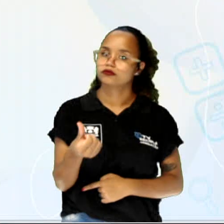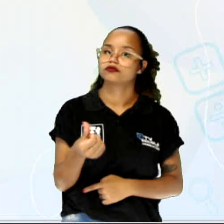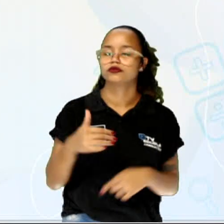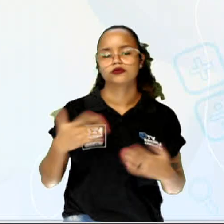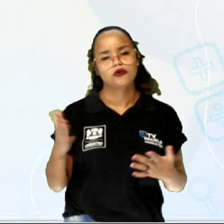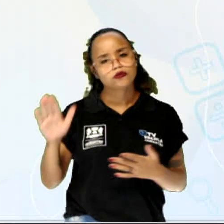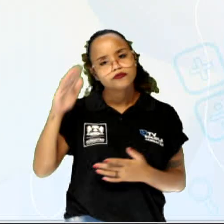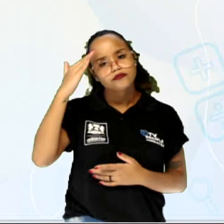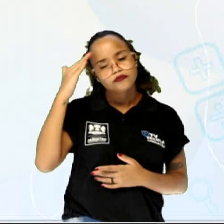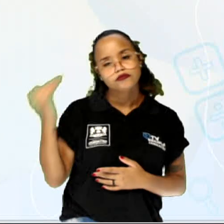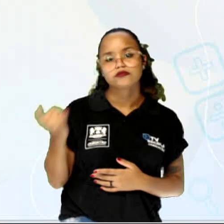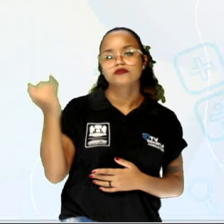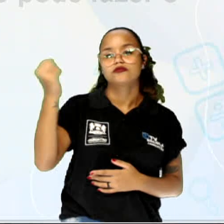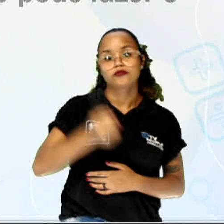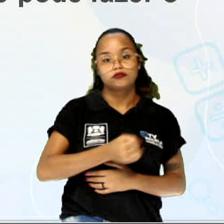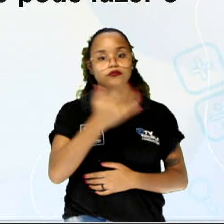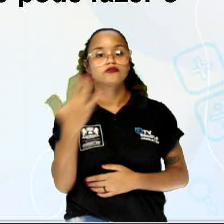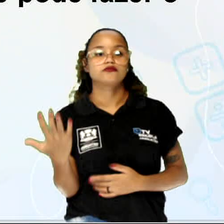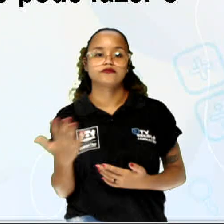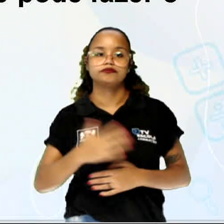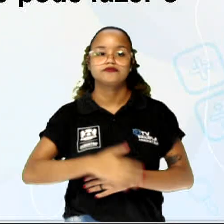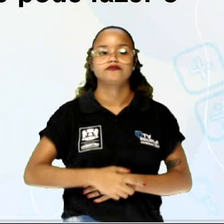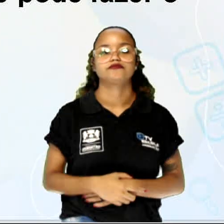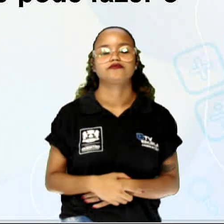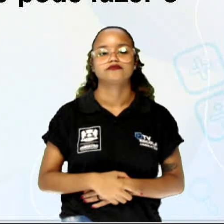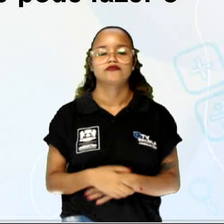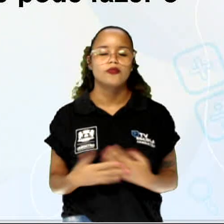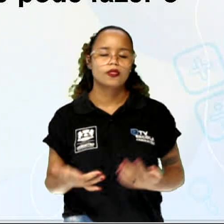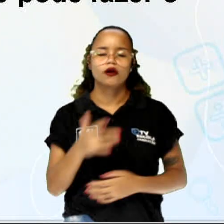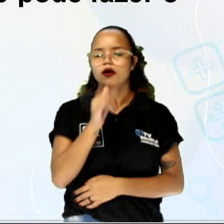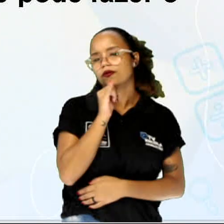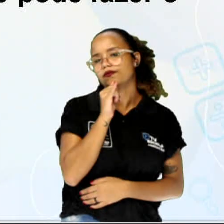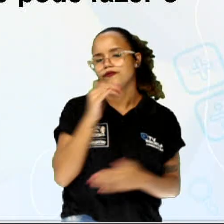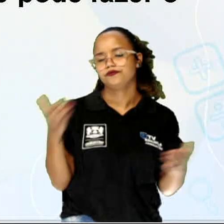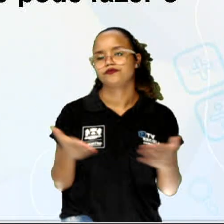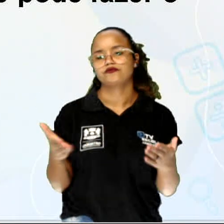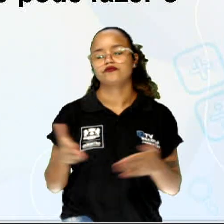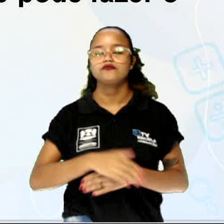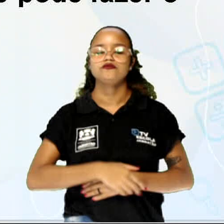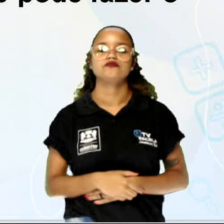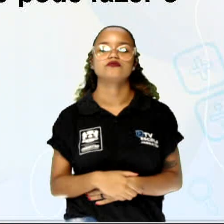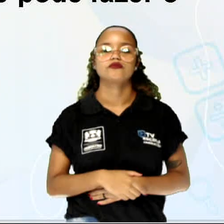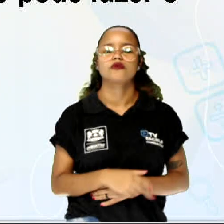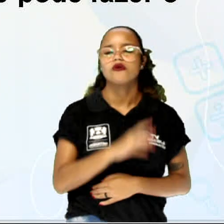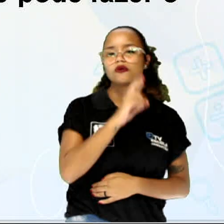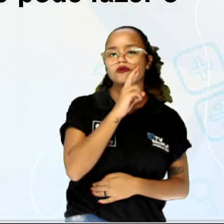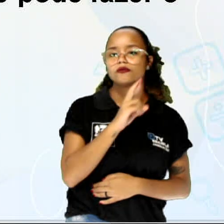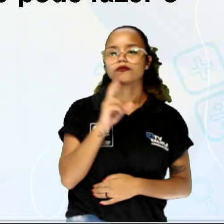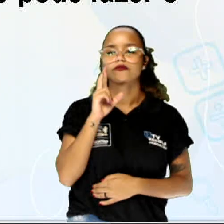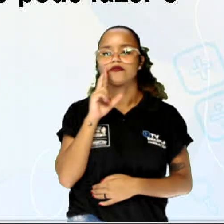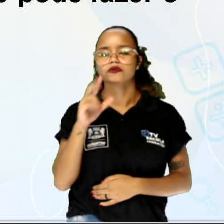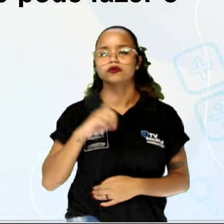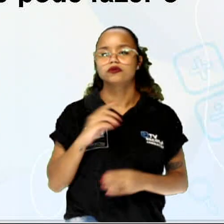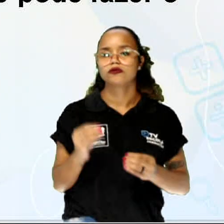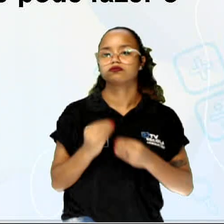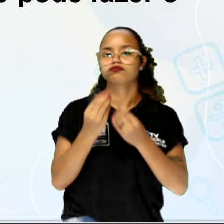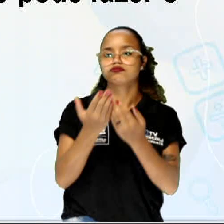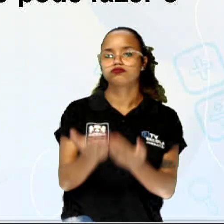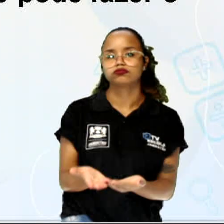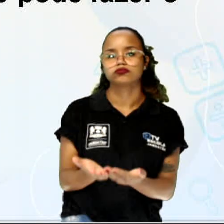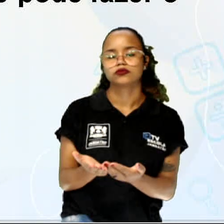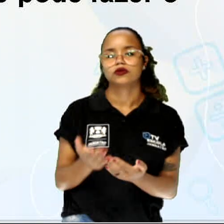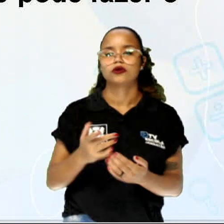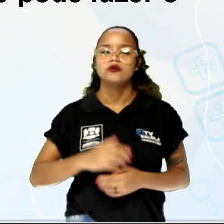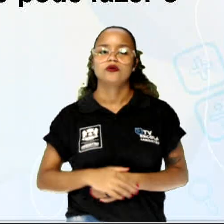princípio fundamental da contagem, certo? Vamos ver um exemplo aí, tá? Em um restaurante é oferecido o famoso